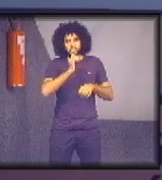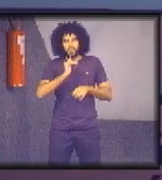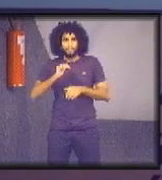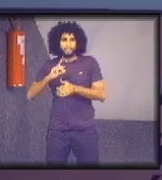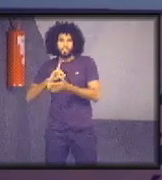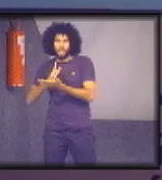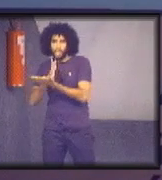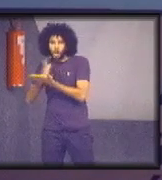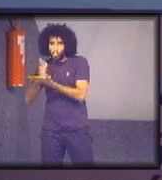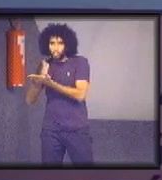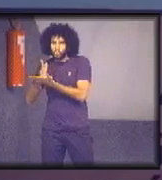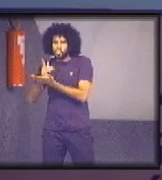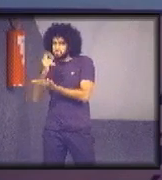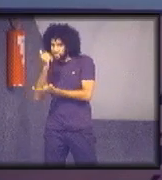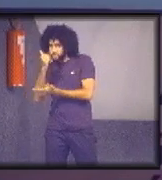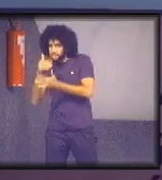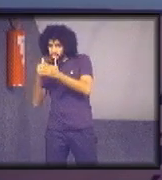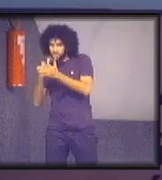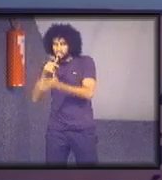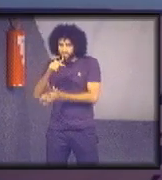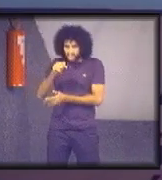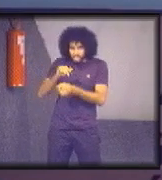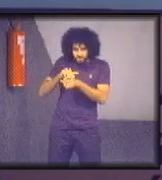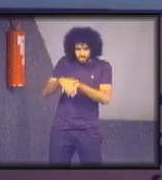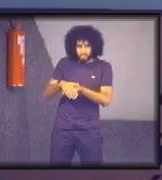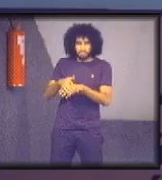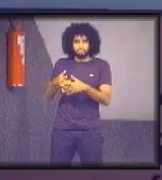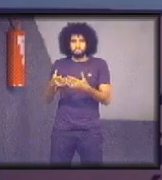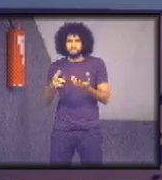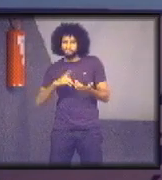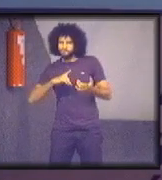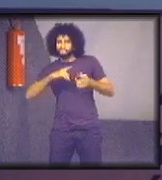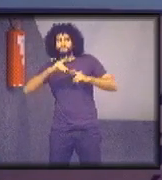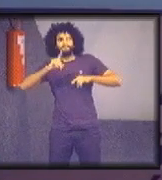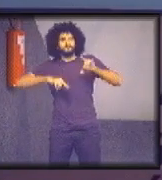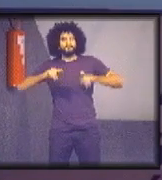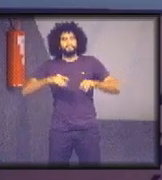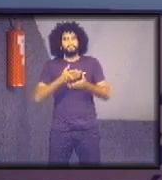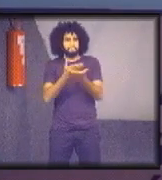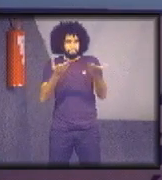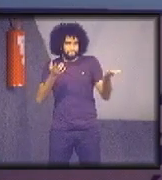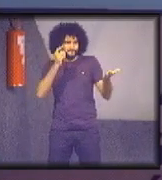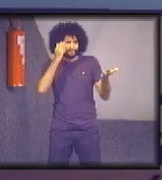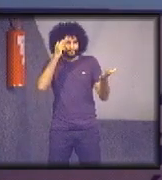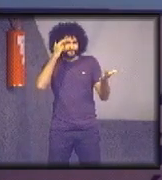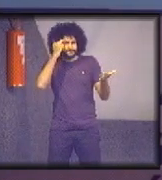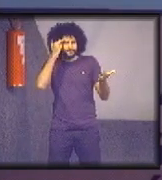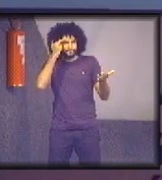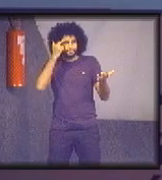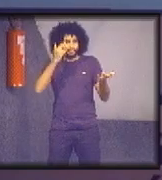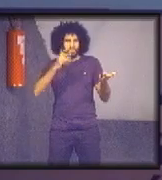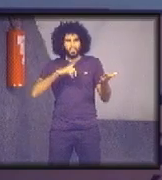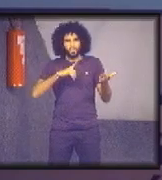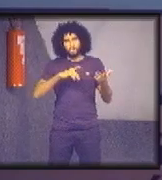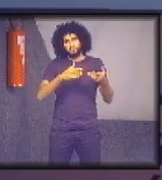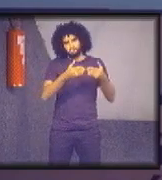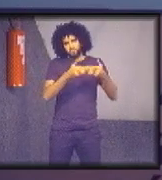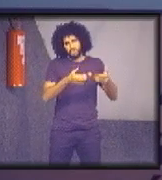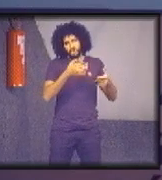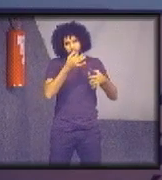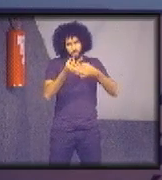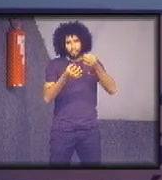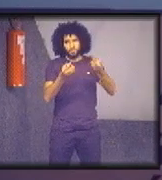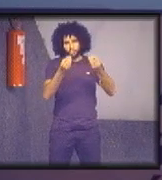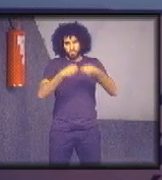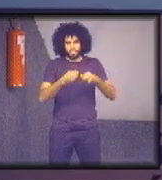sete. Isso não está sendo computado. Então, convido todos a repensar também, estamos abertos às sugestões, a gente pode incluir